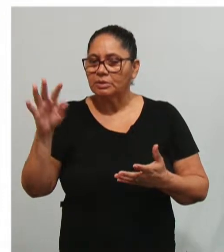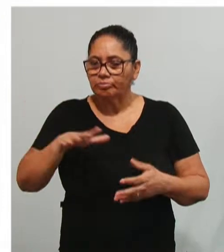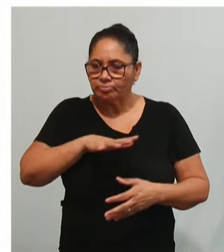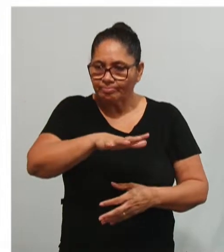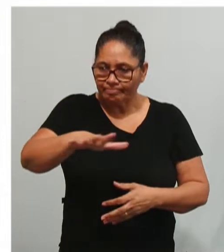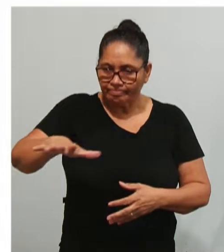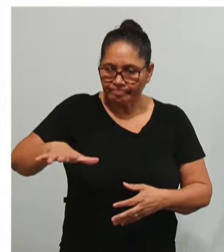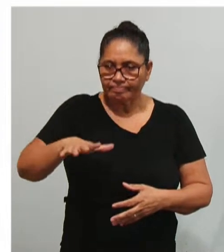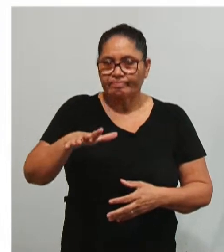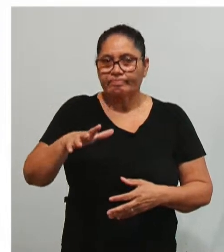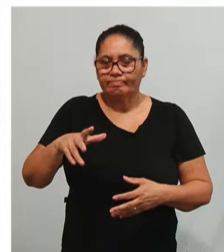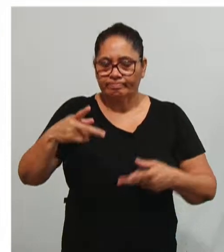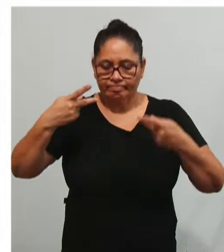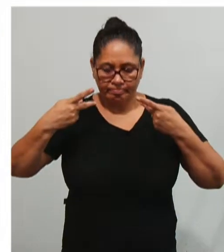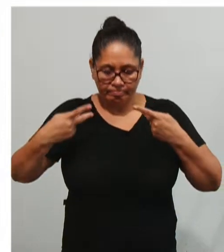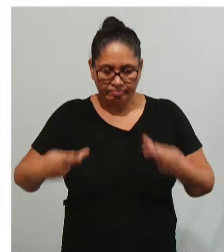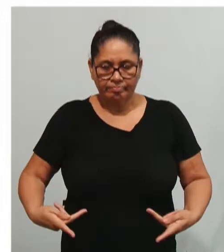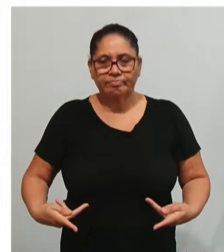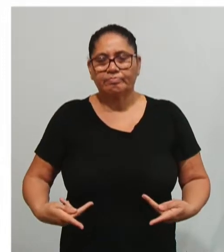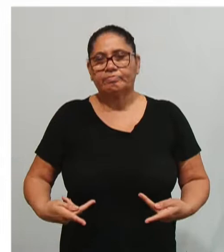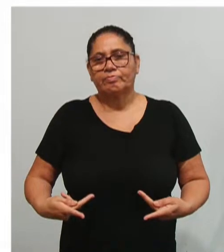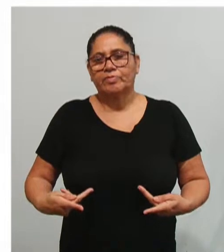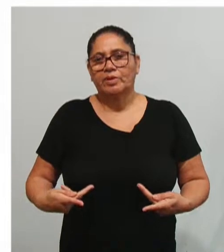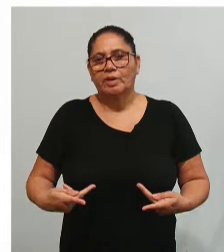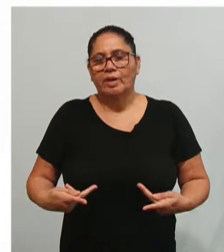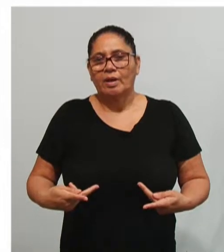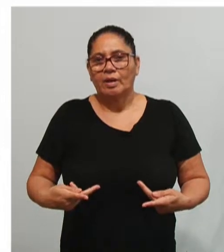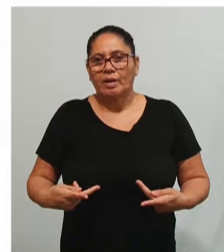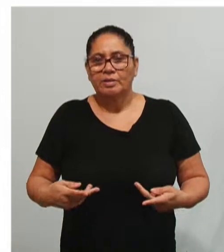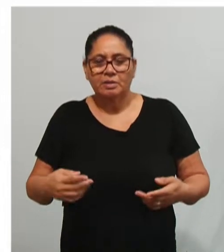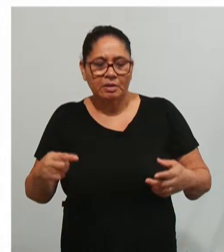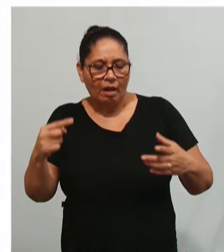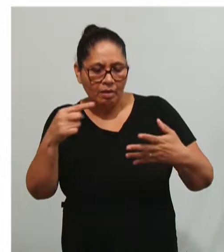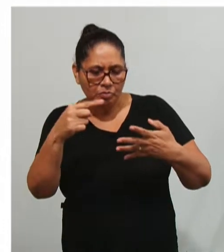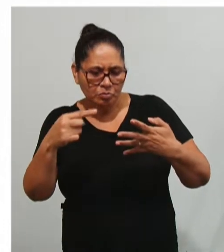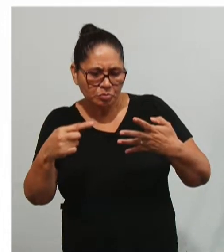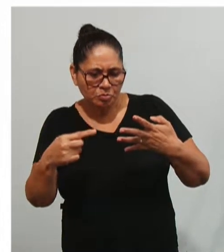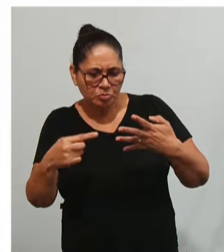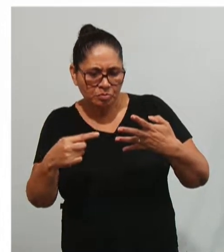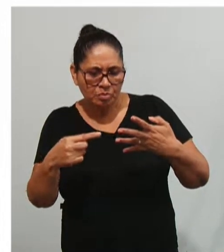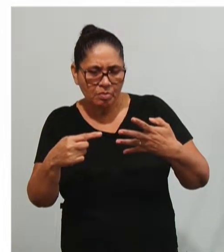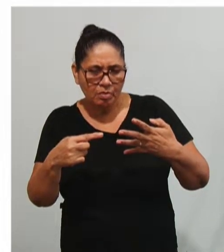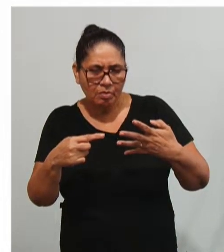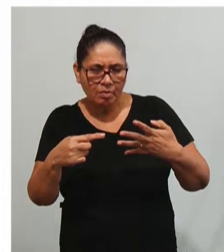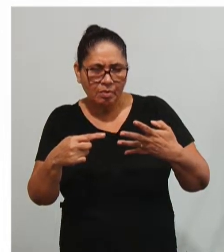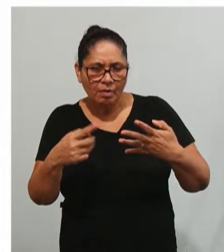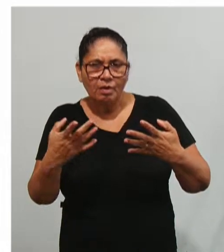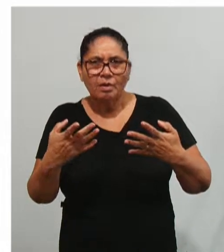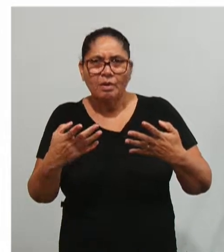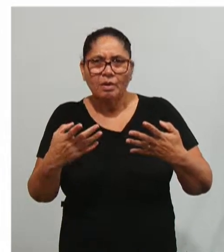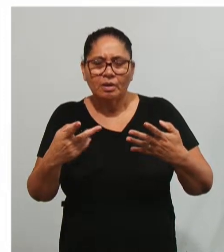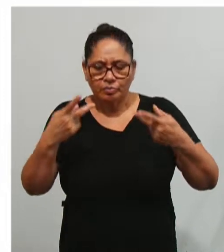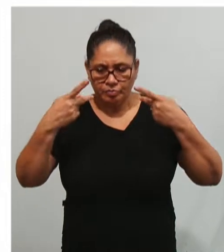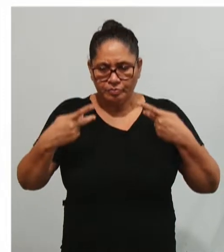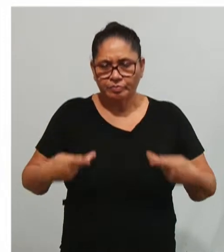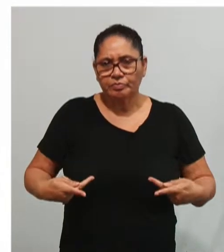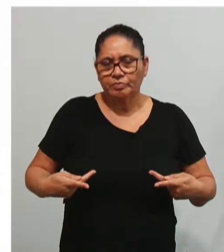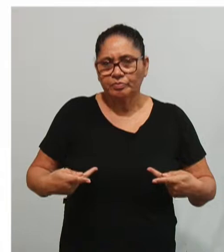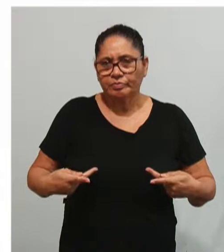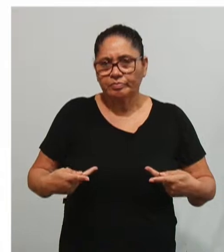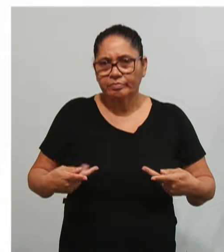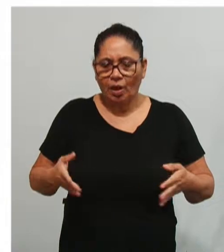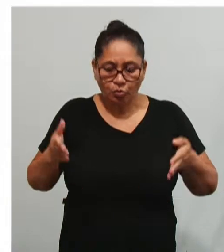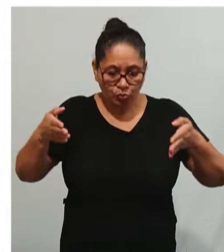do humanismo, a gente tem ênfase nas pessoas e na condição humana. Um enfoque teórico da administração,